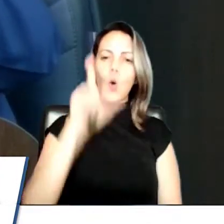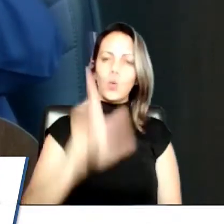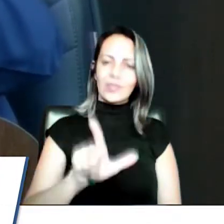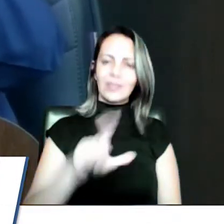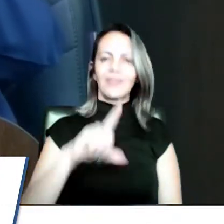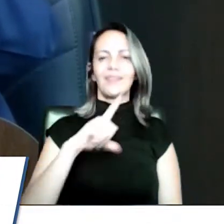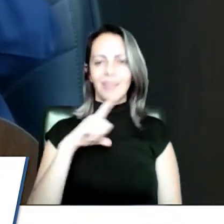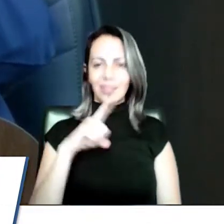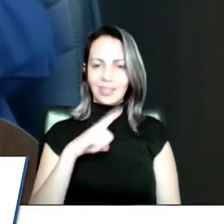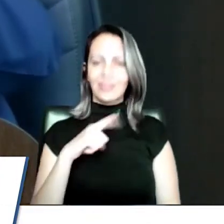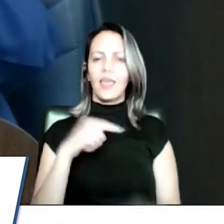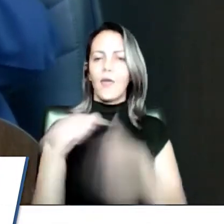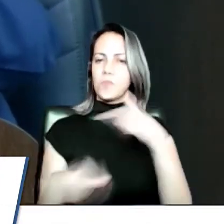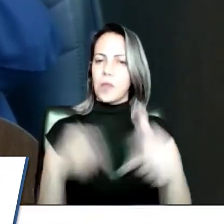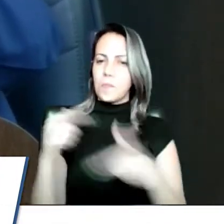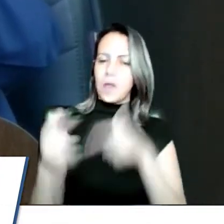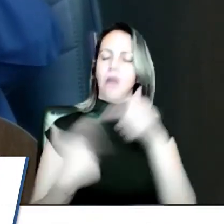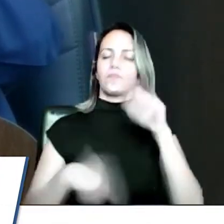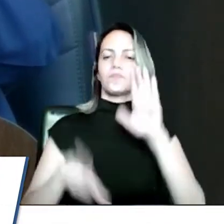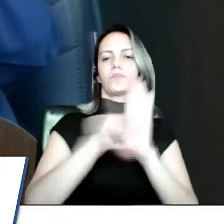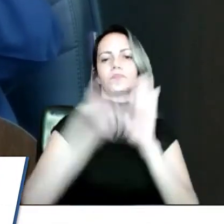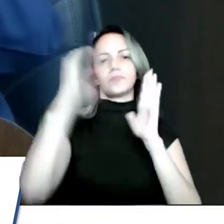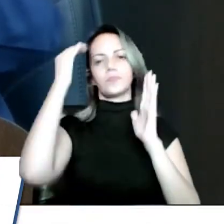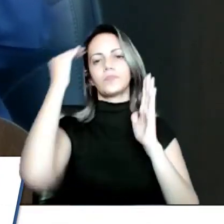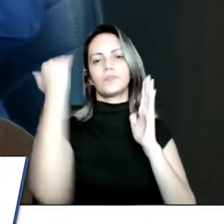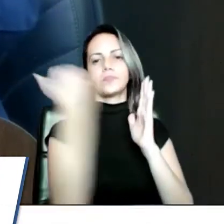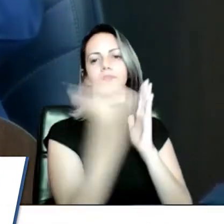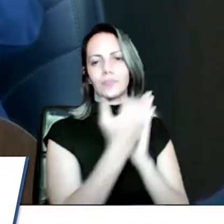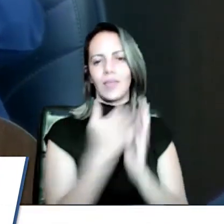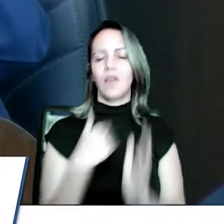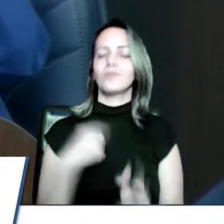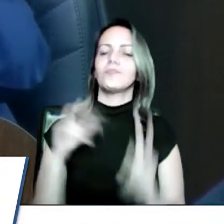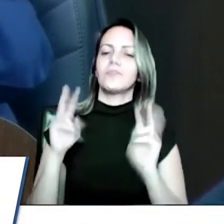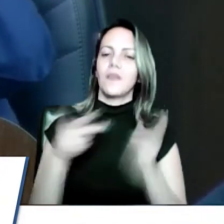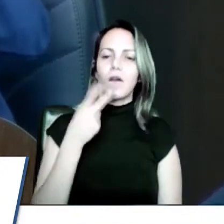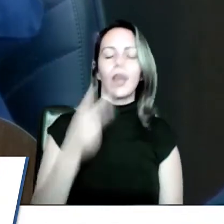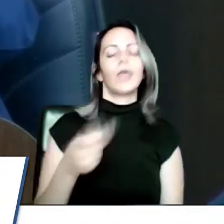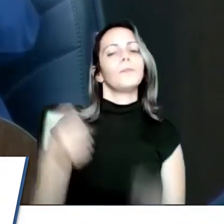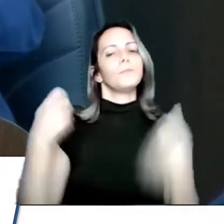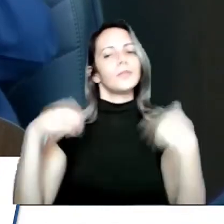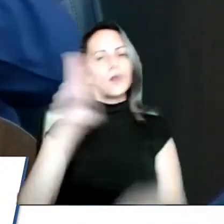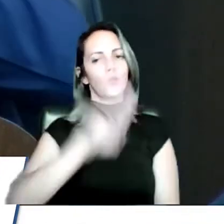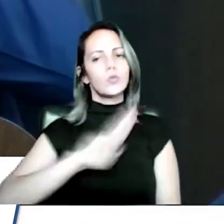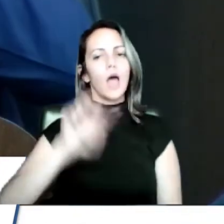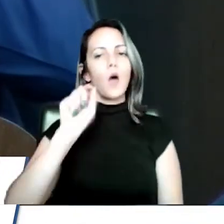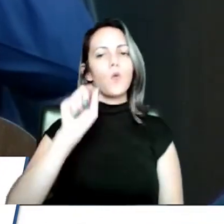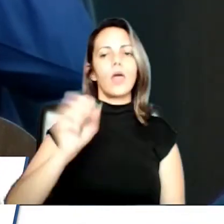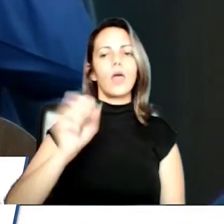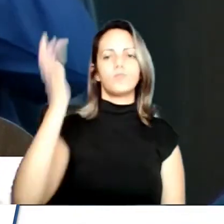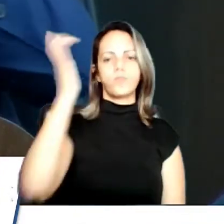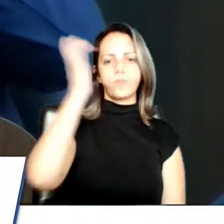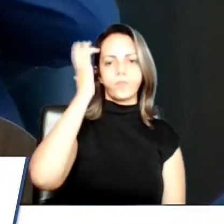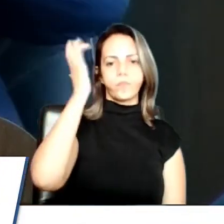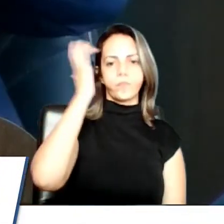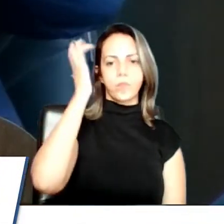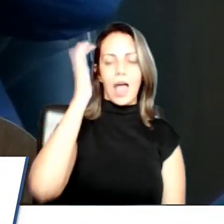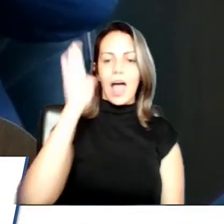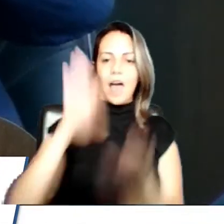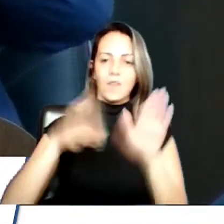eu sempre falei, usa o bom senso. Às vezes o pessoal da vigilância vai fiscalizar alguém, eles têm